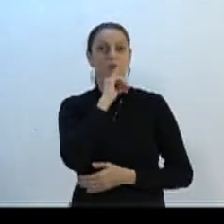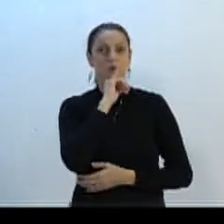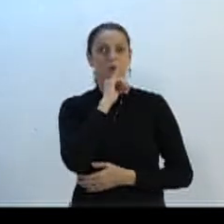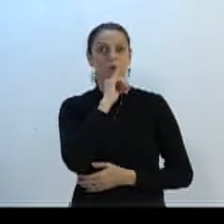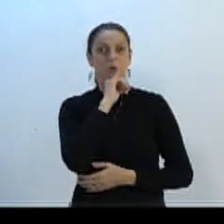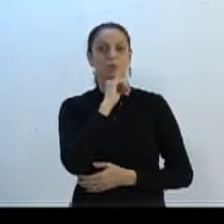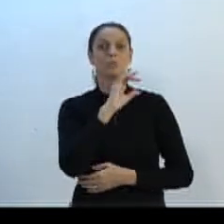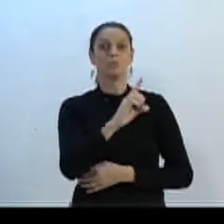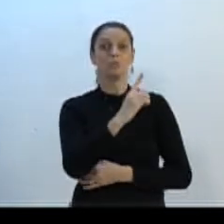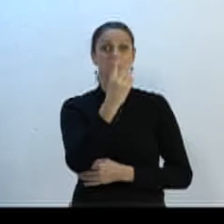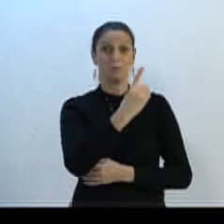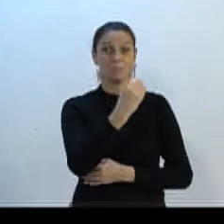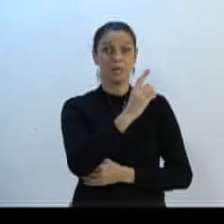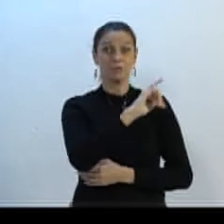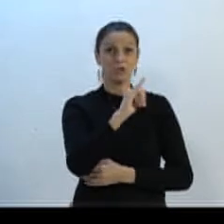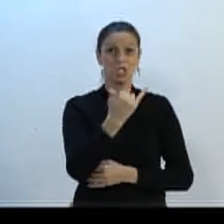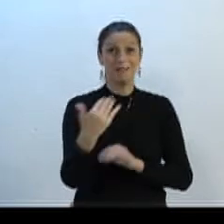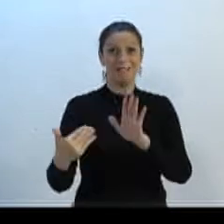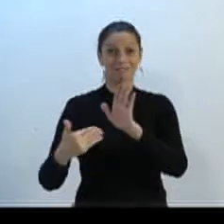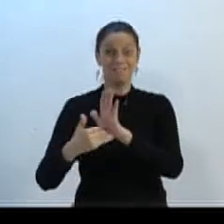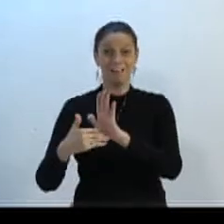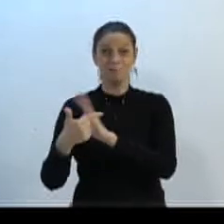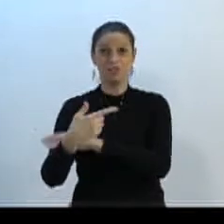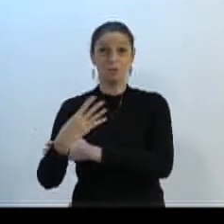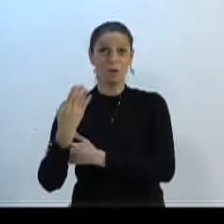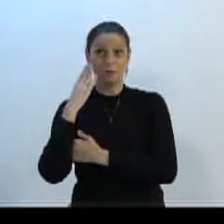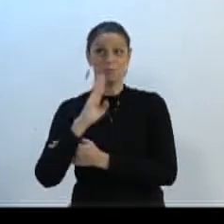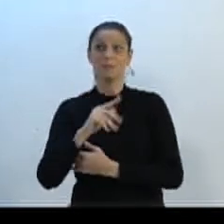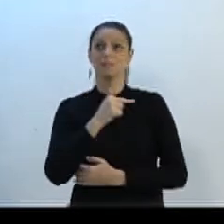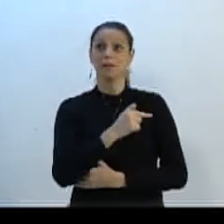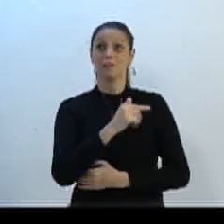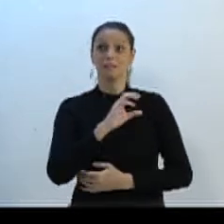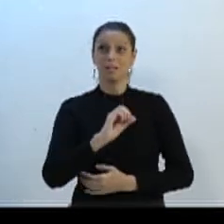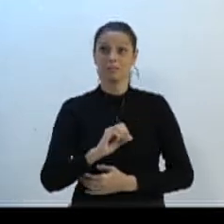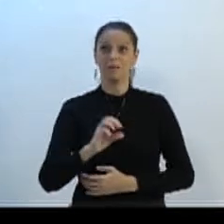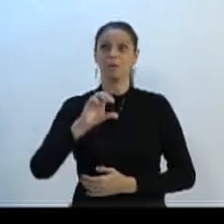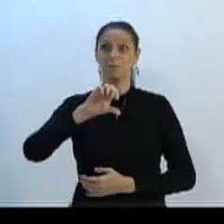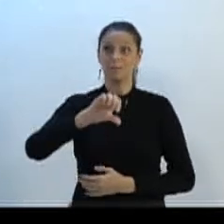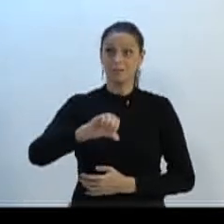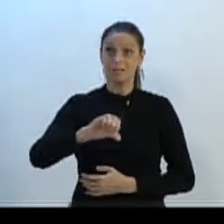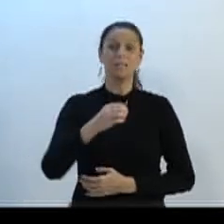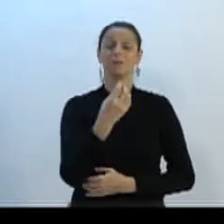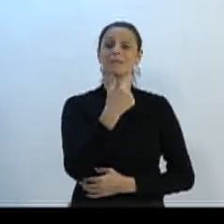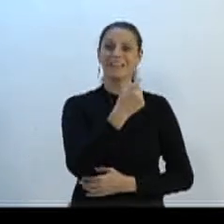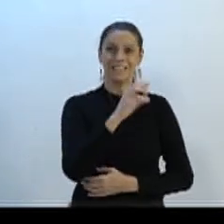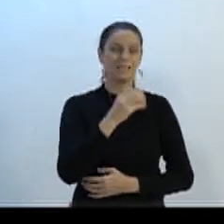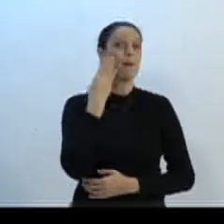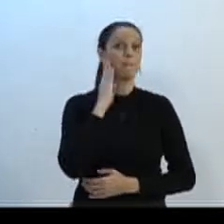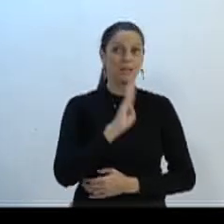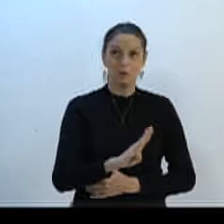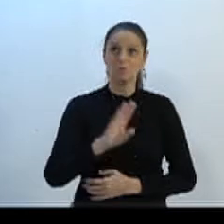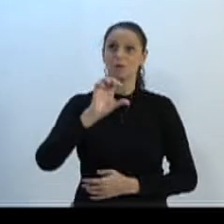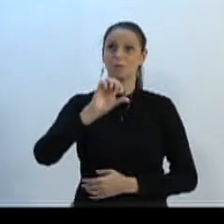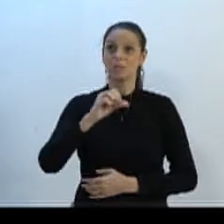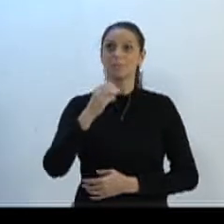dia do ano até hoje. Foram 70 bilhões, 932 milhões.